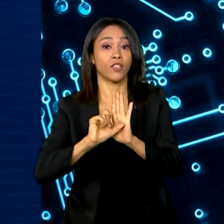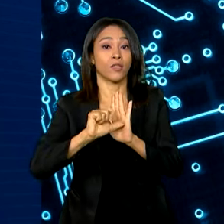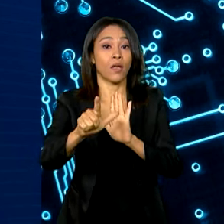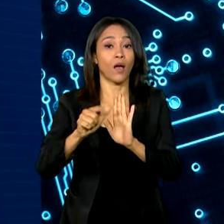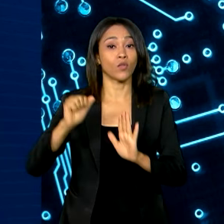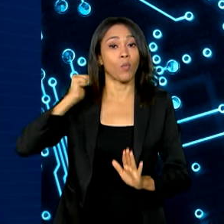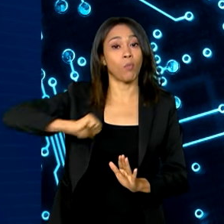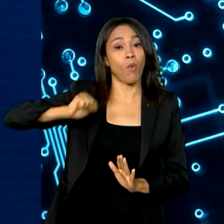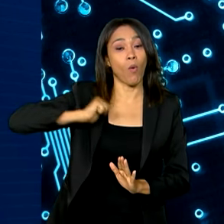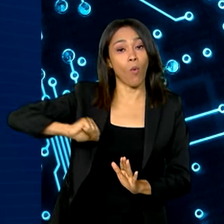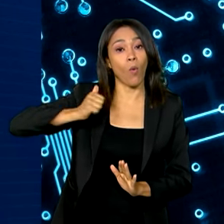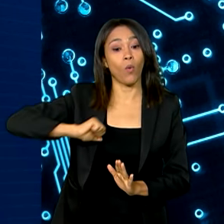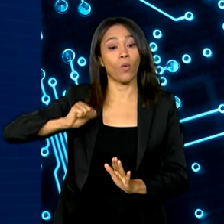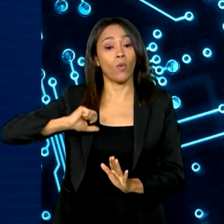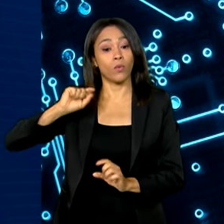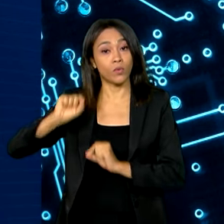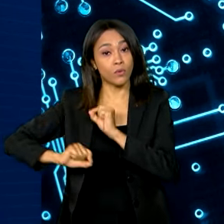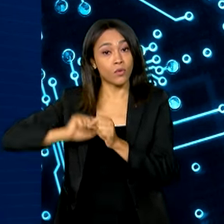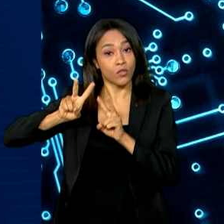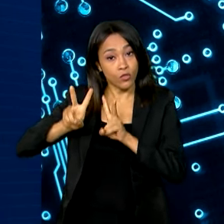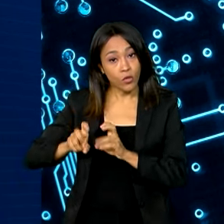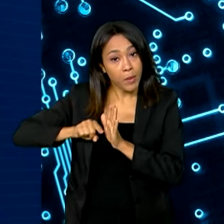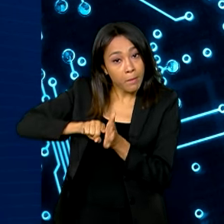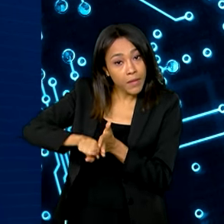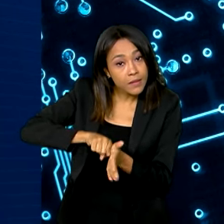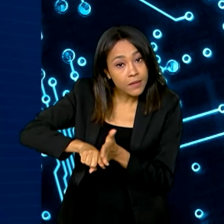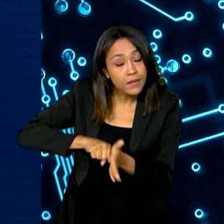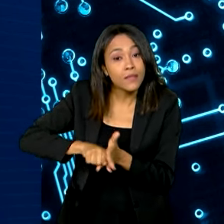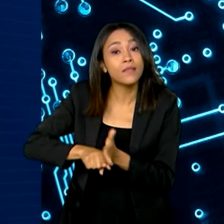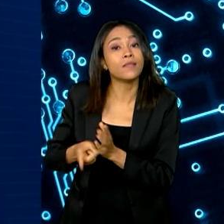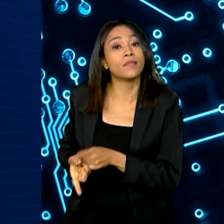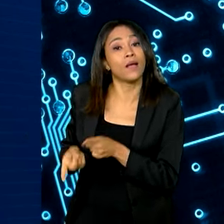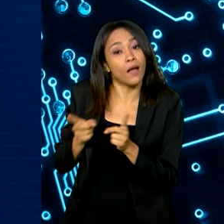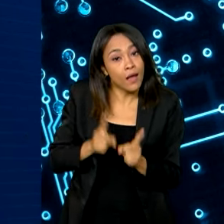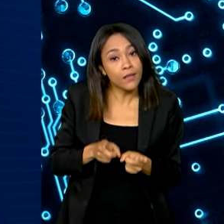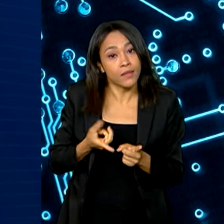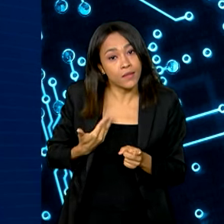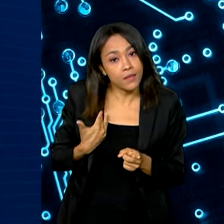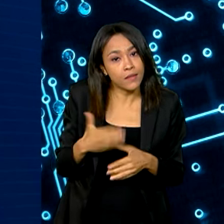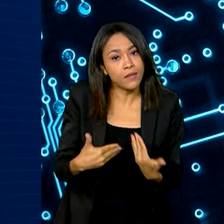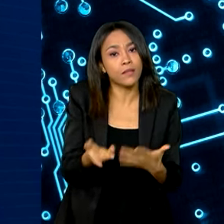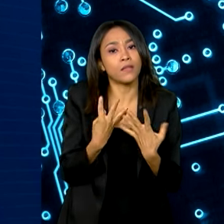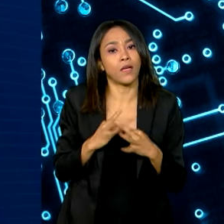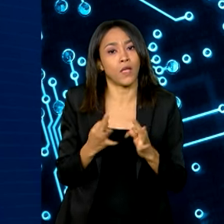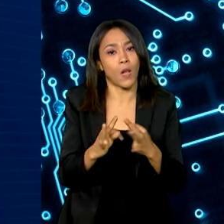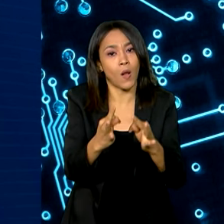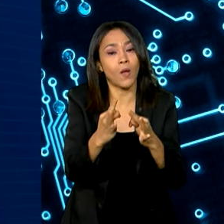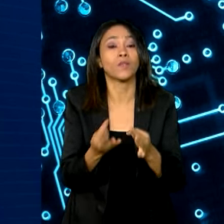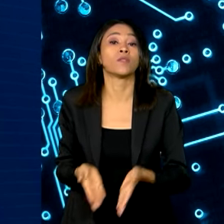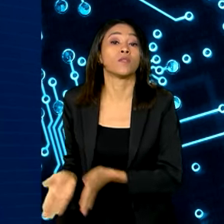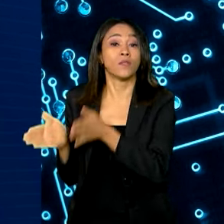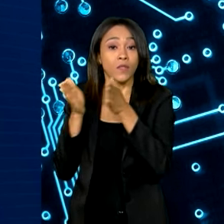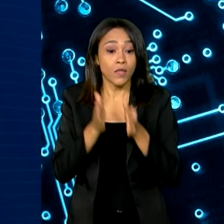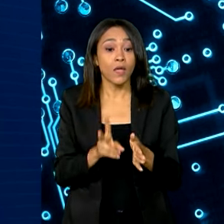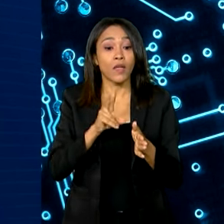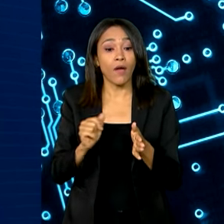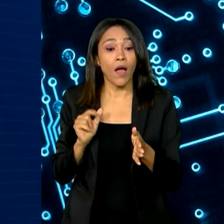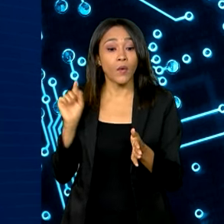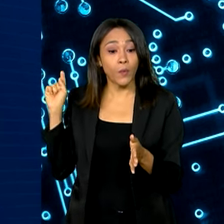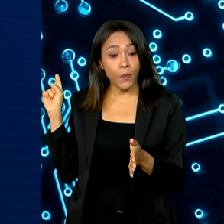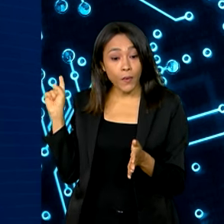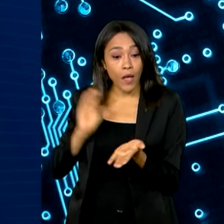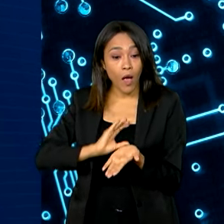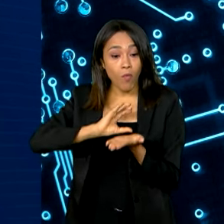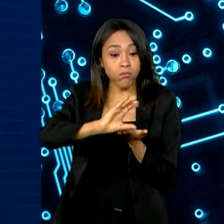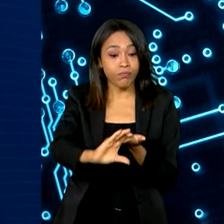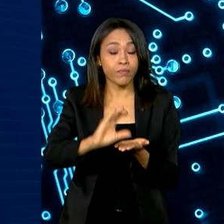bolsas de produtividade em pesquisa sênior e desenvolvimento tecnológico, que vai aportar recursos da